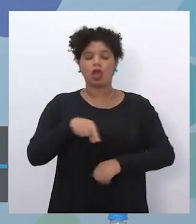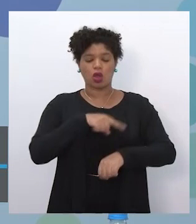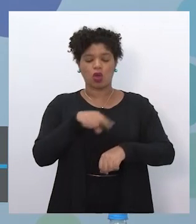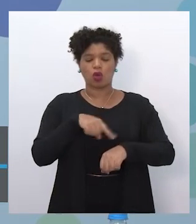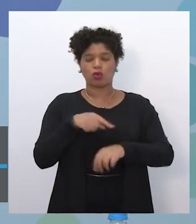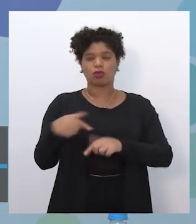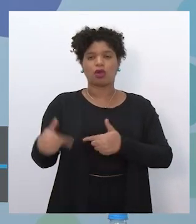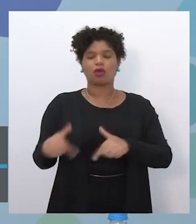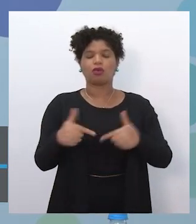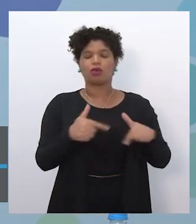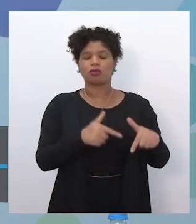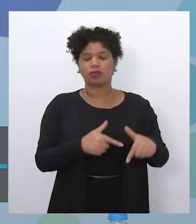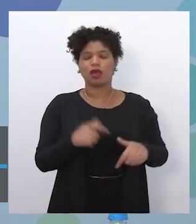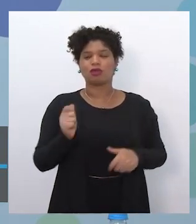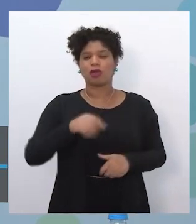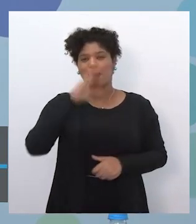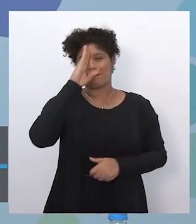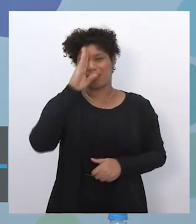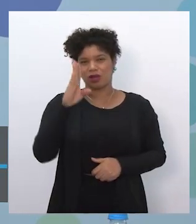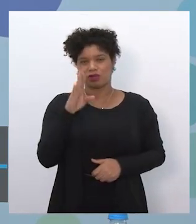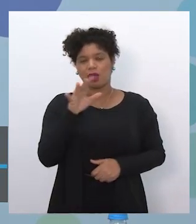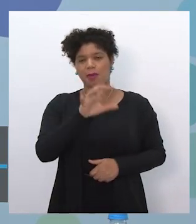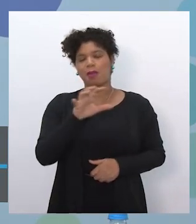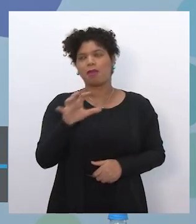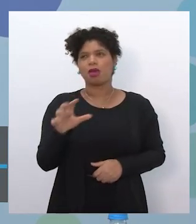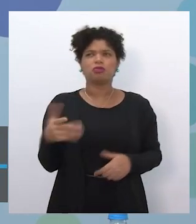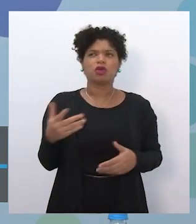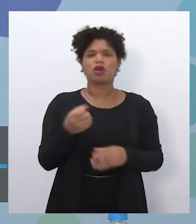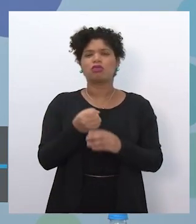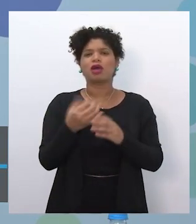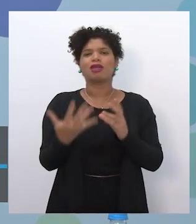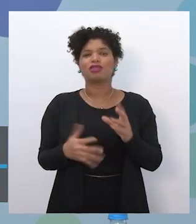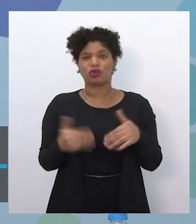como isso vai ser priorizado, de acordo com quais critérios.